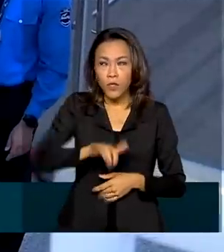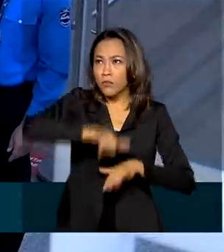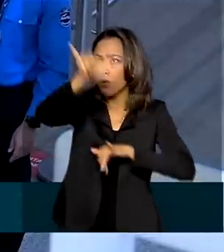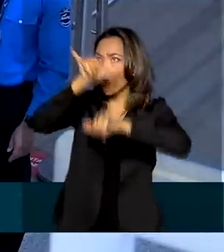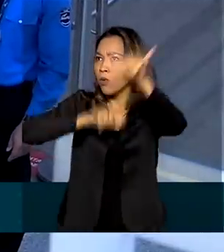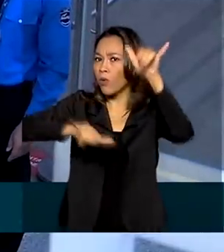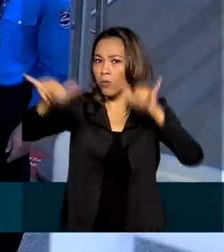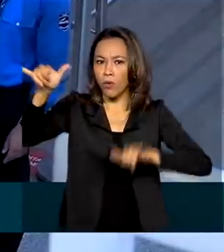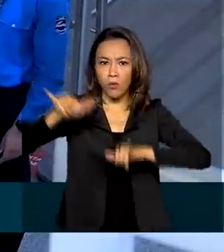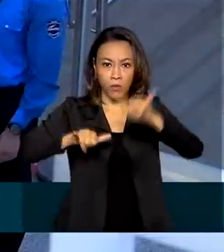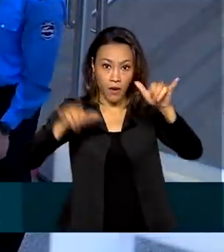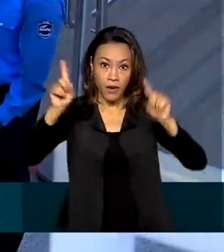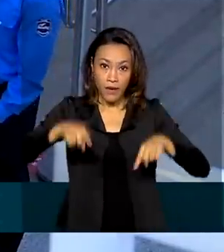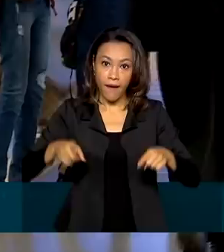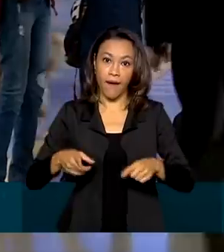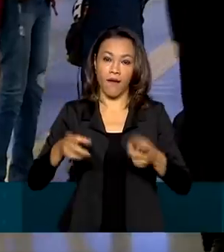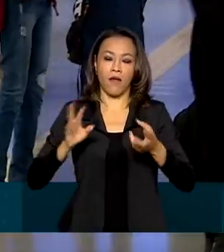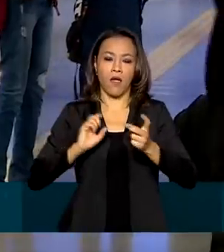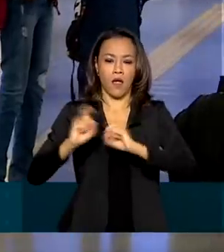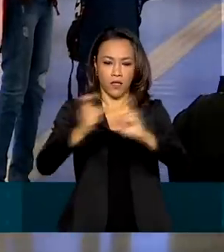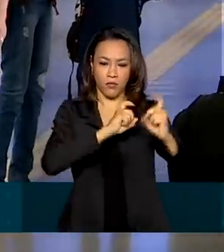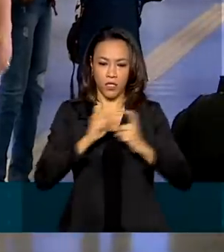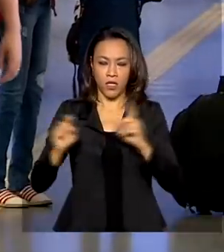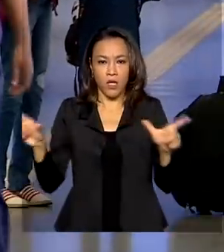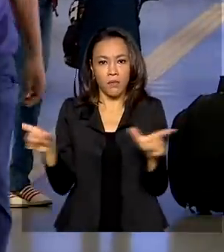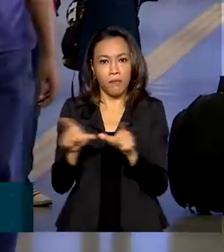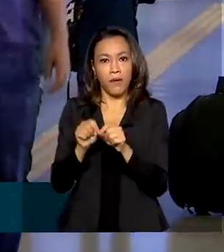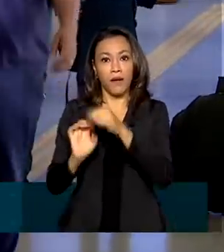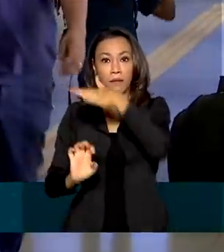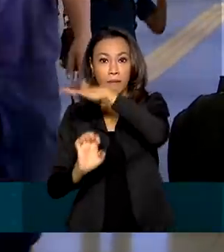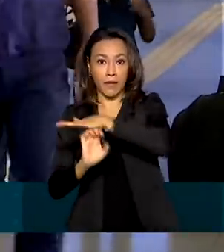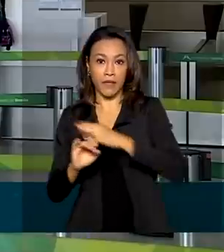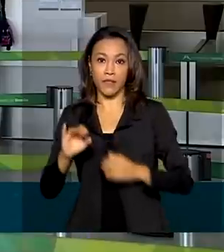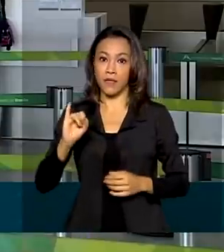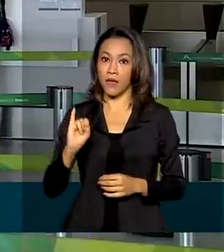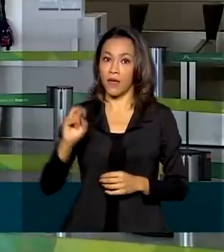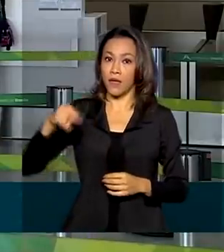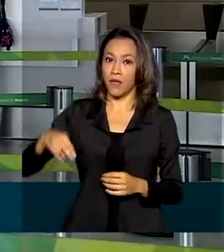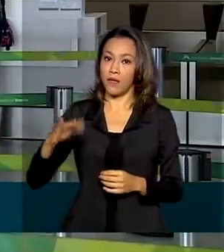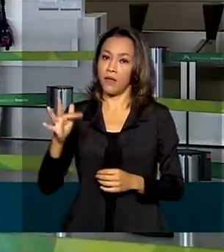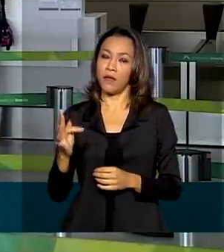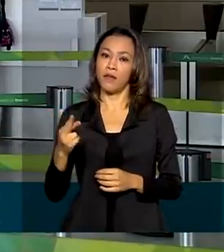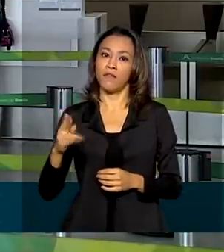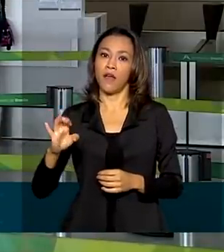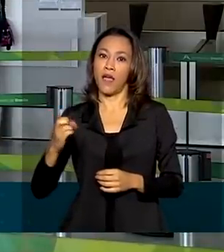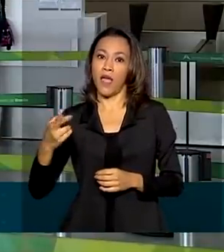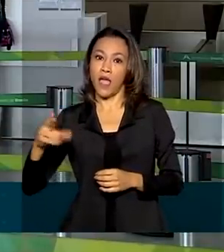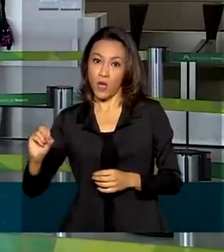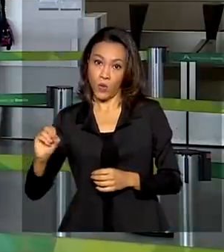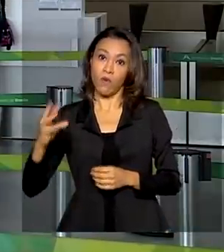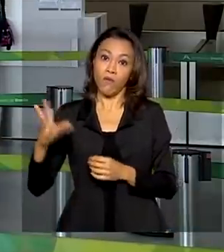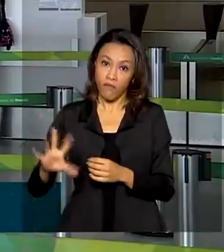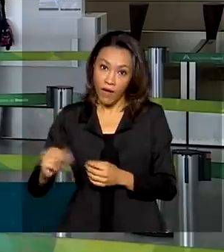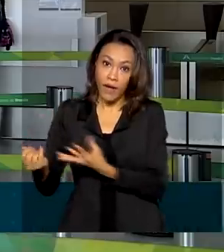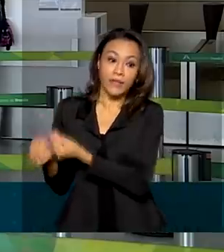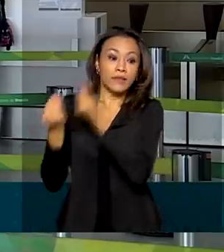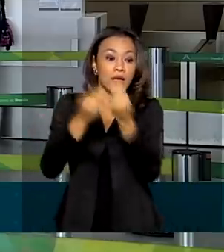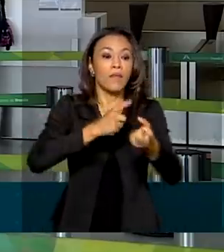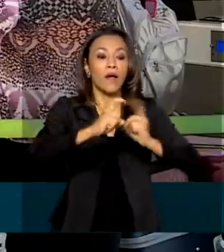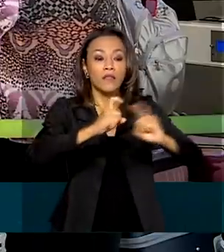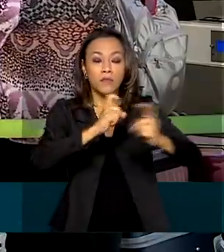são administrados pela Infraero serão concedidos à iniciativa privada por 30 anos. Como